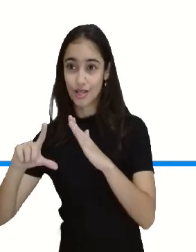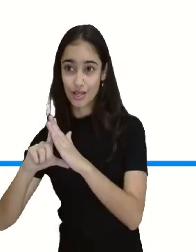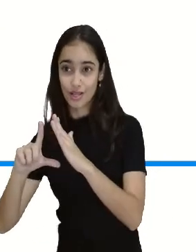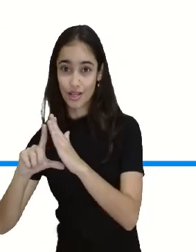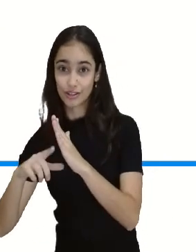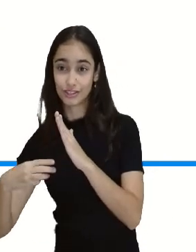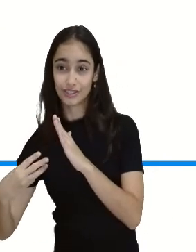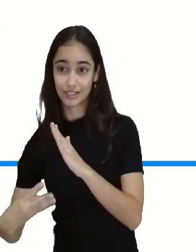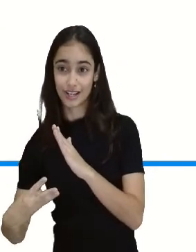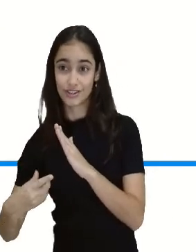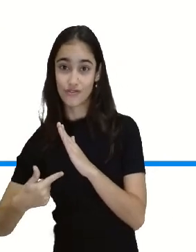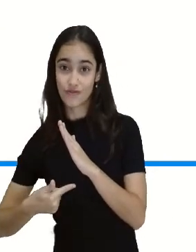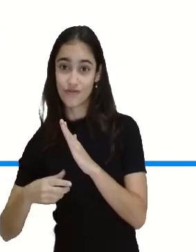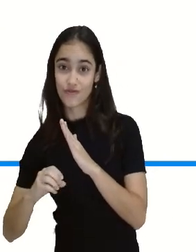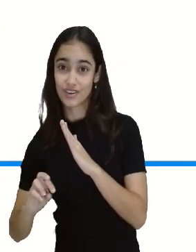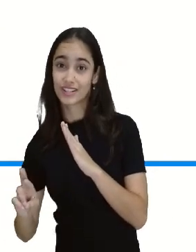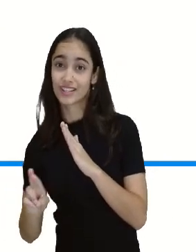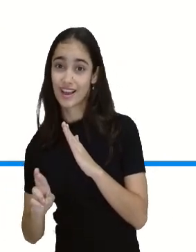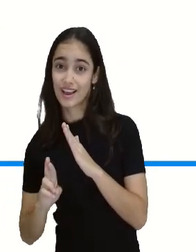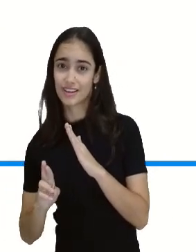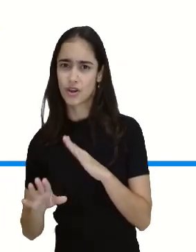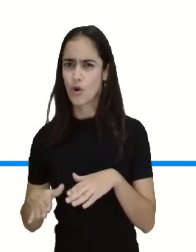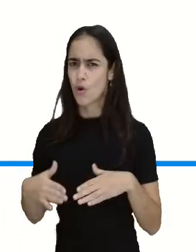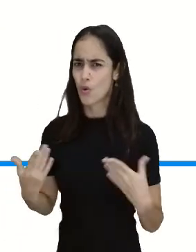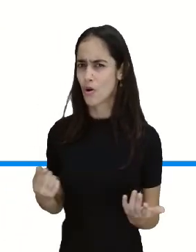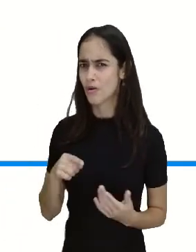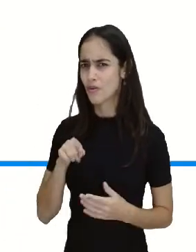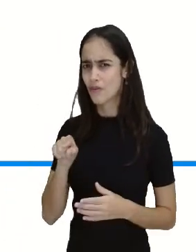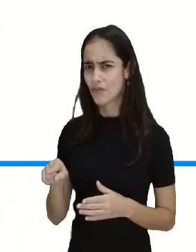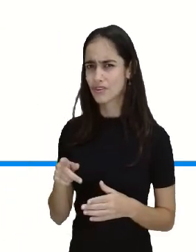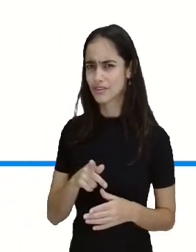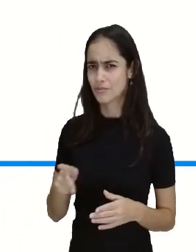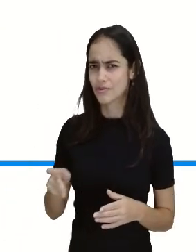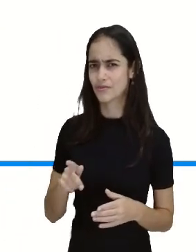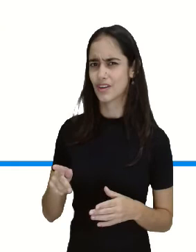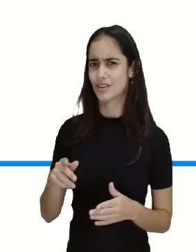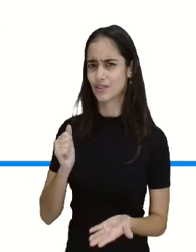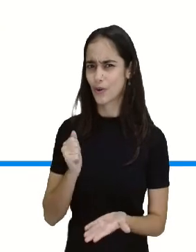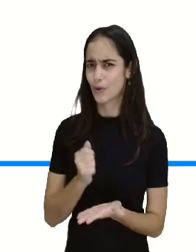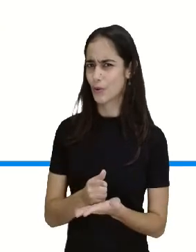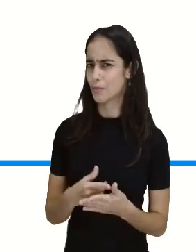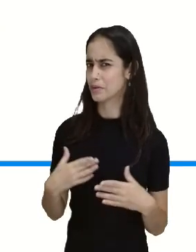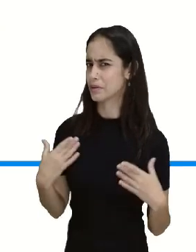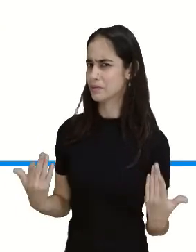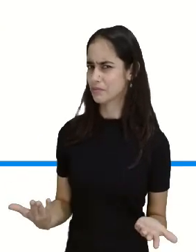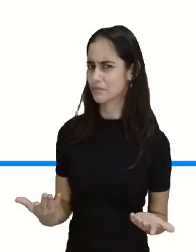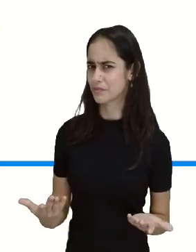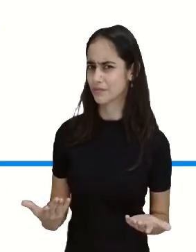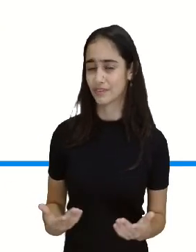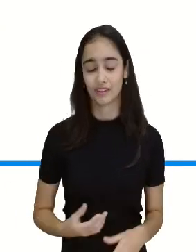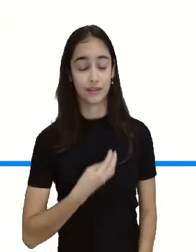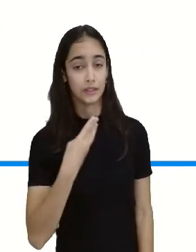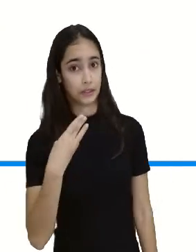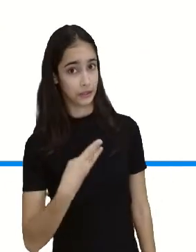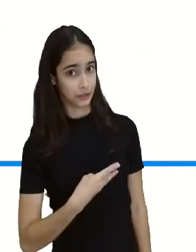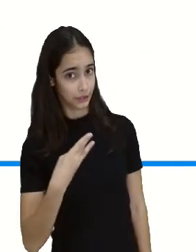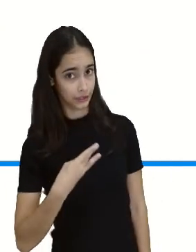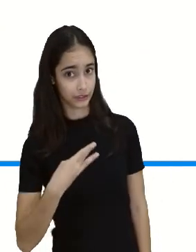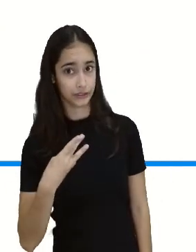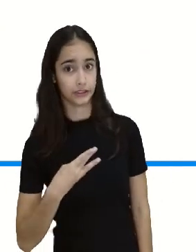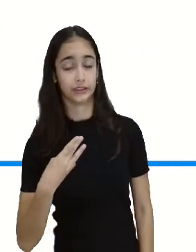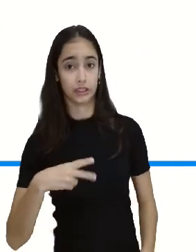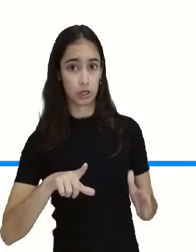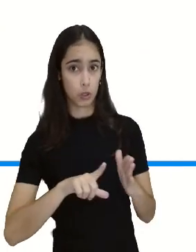Cátia, você compraria suas meias? Na primeira, na segunda ou na terceira? Na terceira, com certeza. Está bem